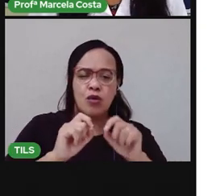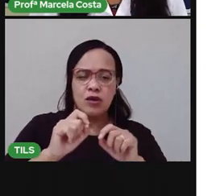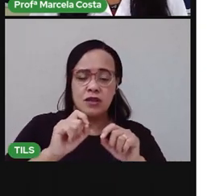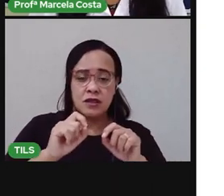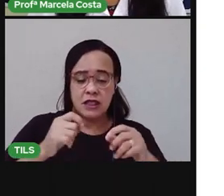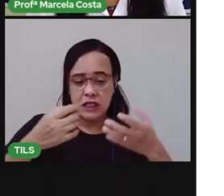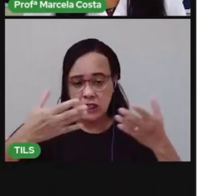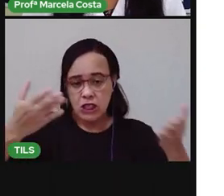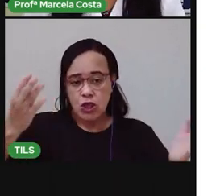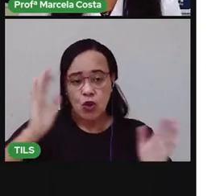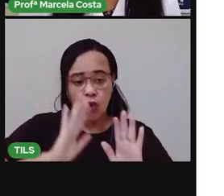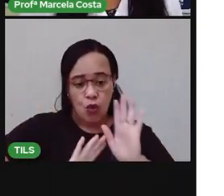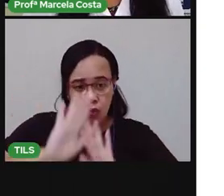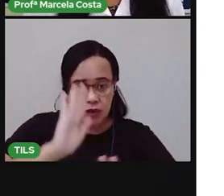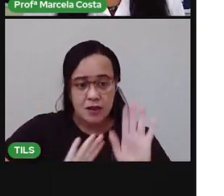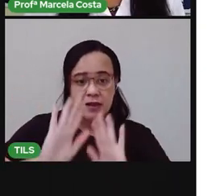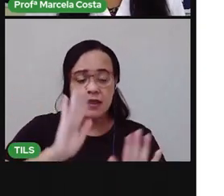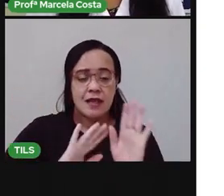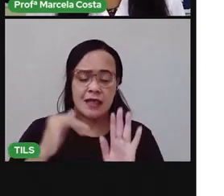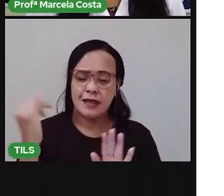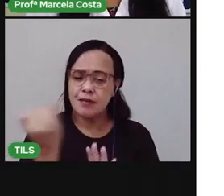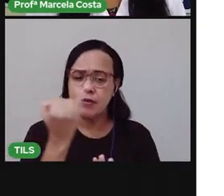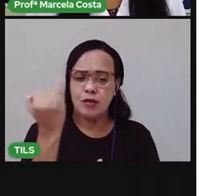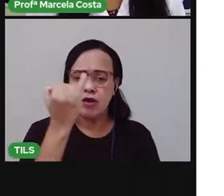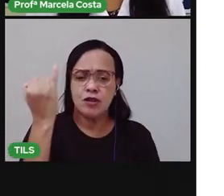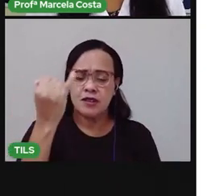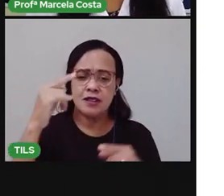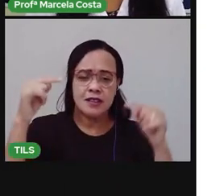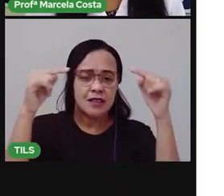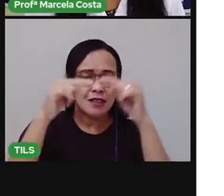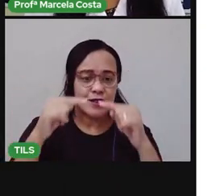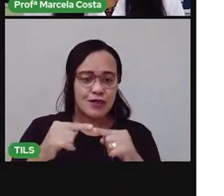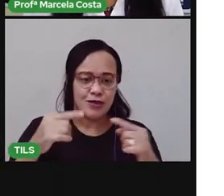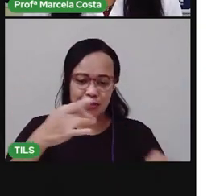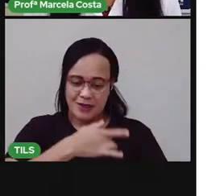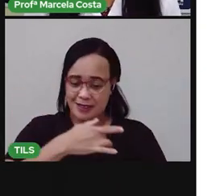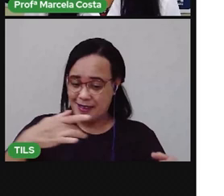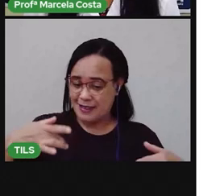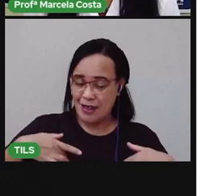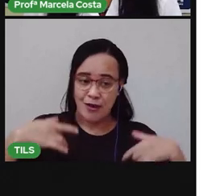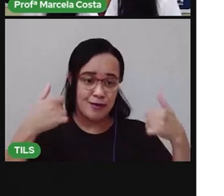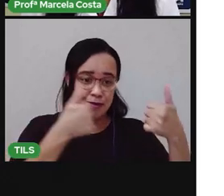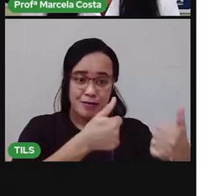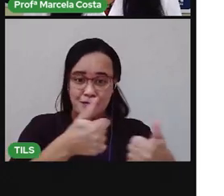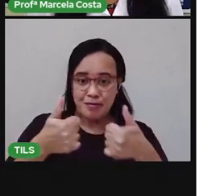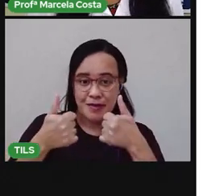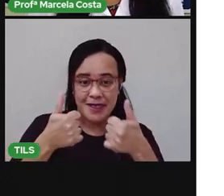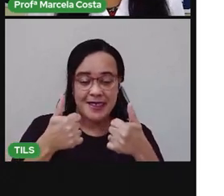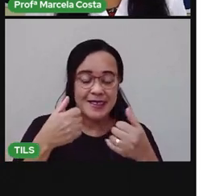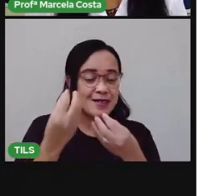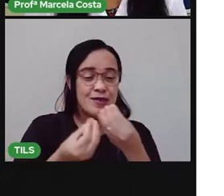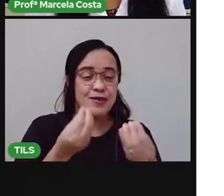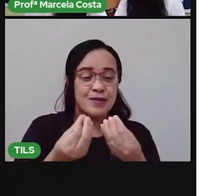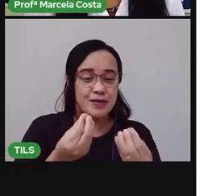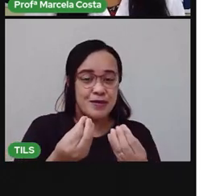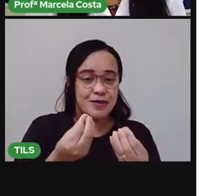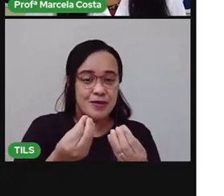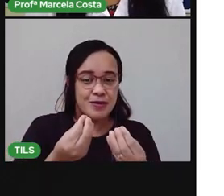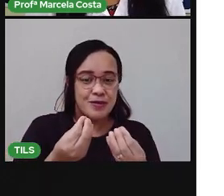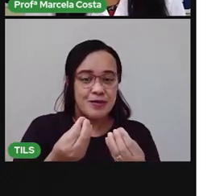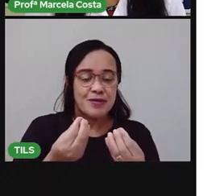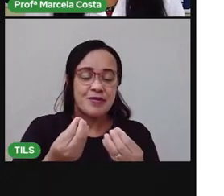cuidados que são essenciais para manter a nossa saúde, o nosso bem-estar. E vai além da higiene.